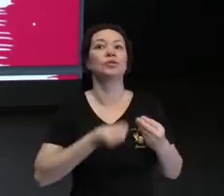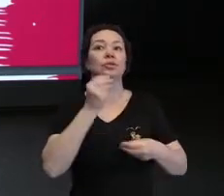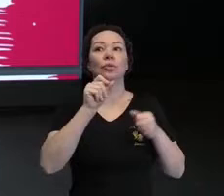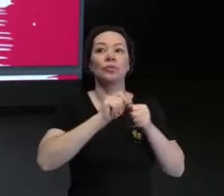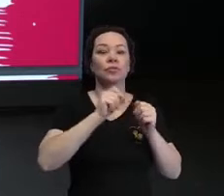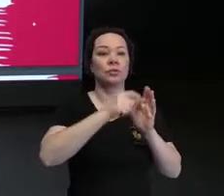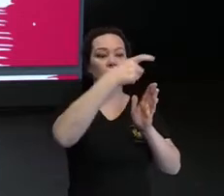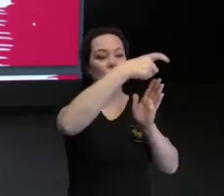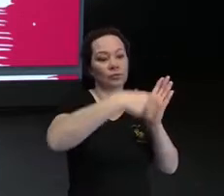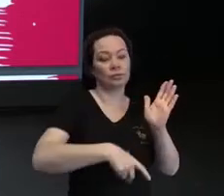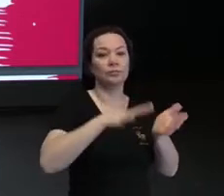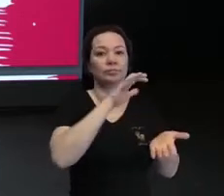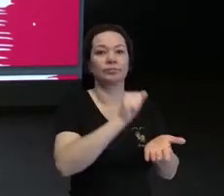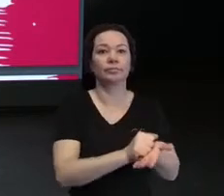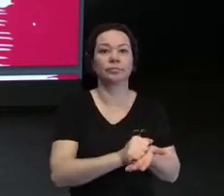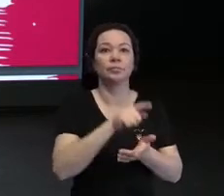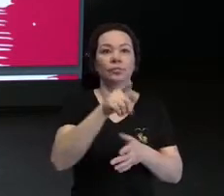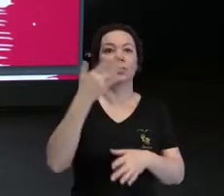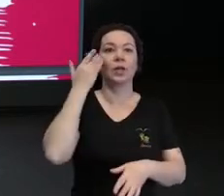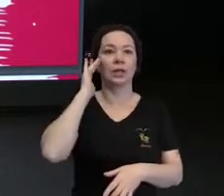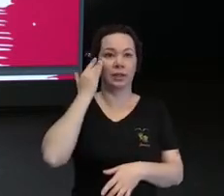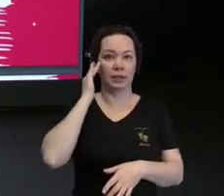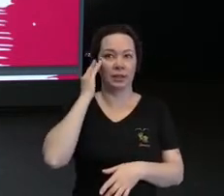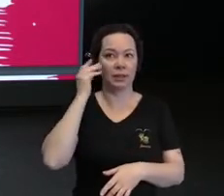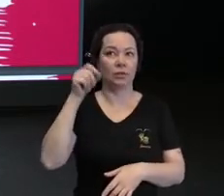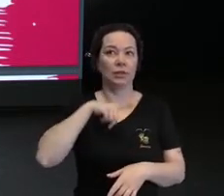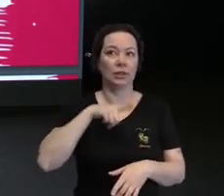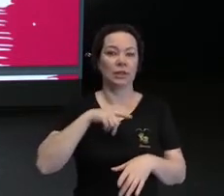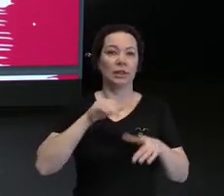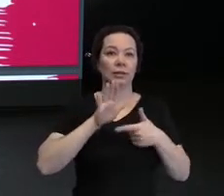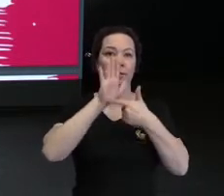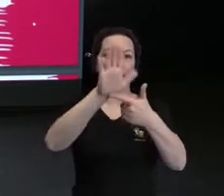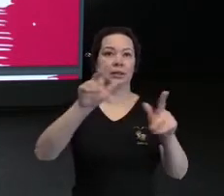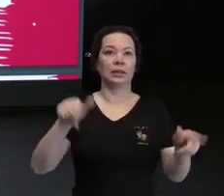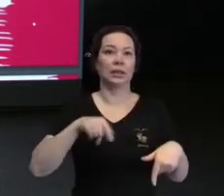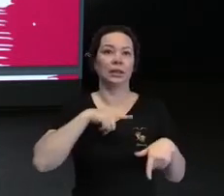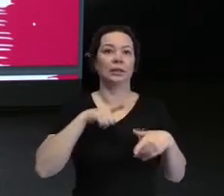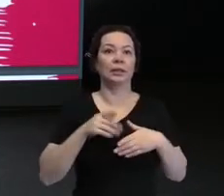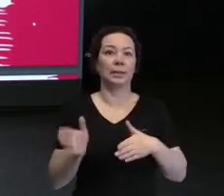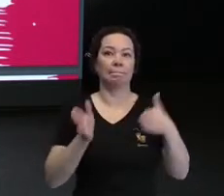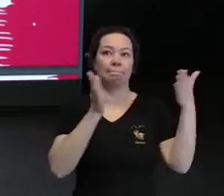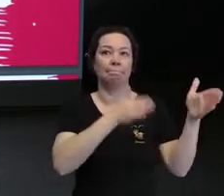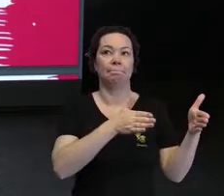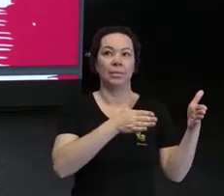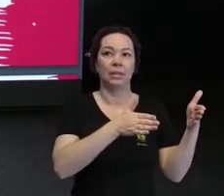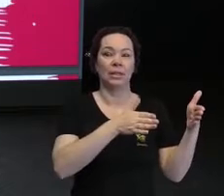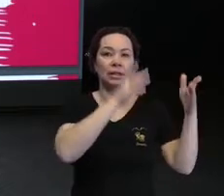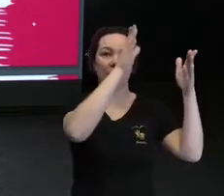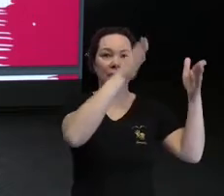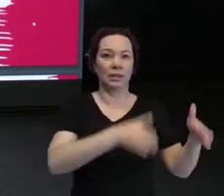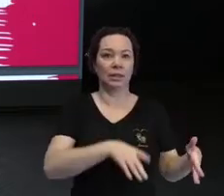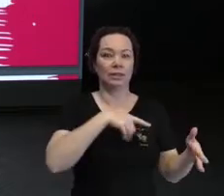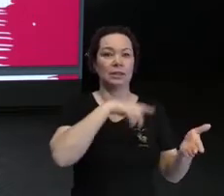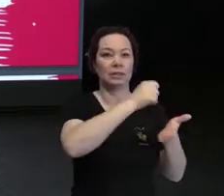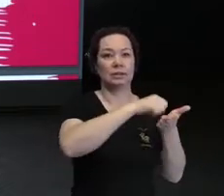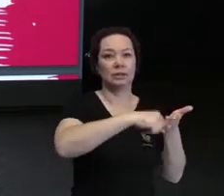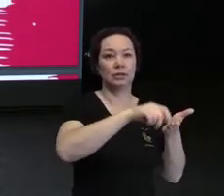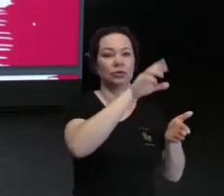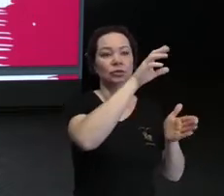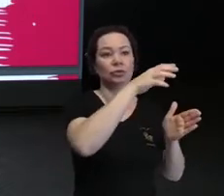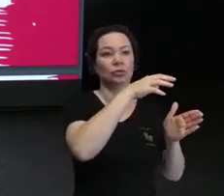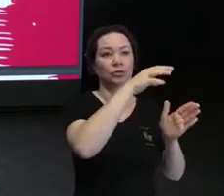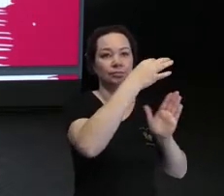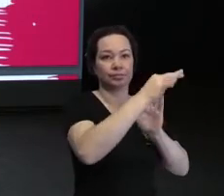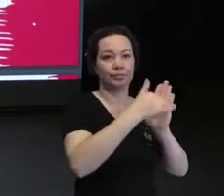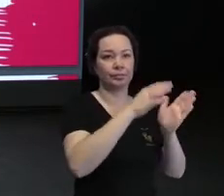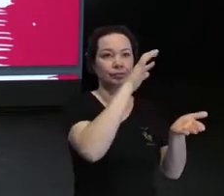ficha. Então, para vocês entenderem o que está na minha tela, está metade de uma folha de sulfite, escrito ficha de cadastro,